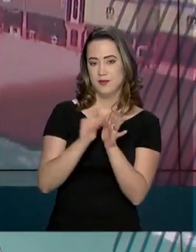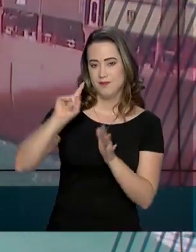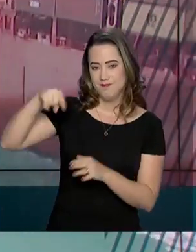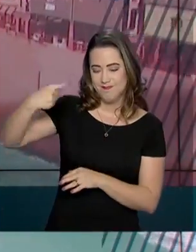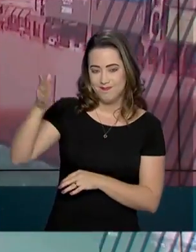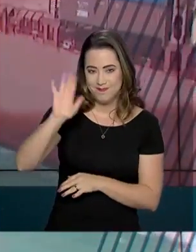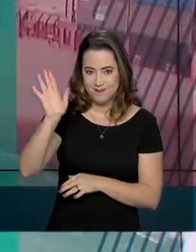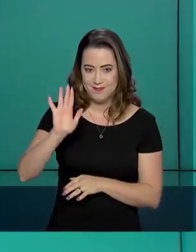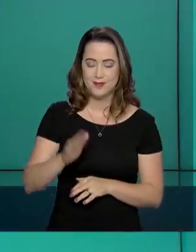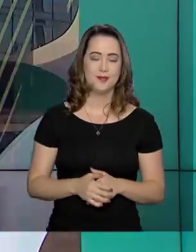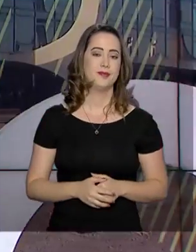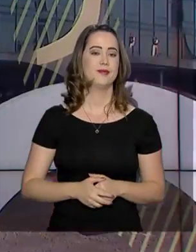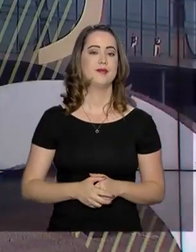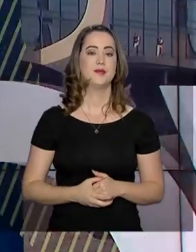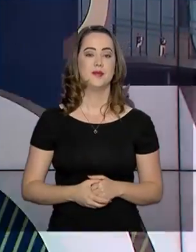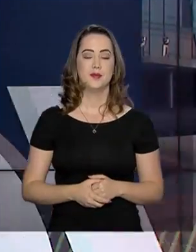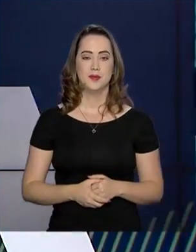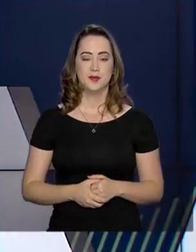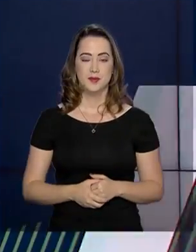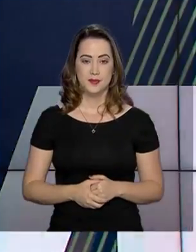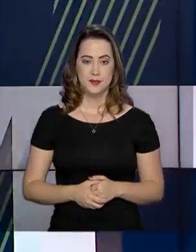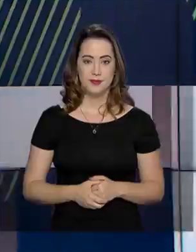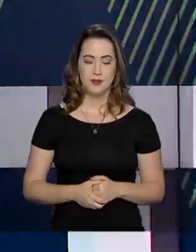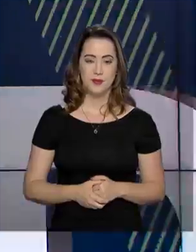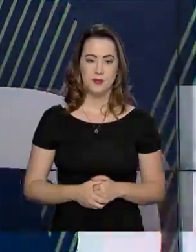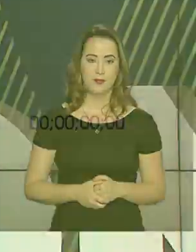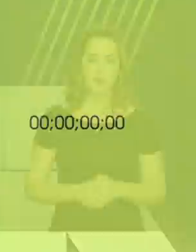sociais. Nos vemos na próxima edição. Até lá!